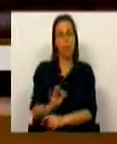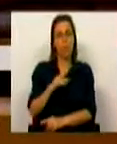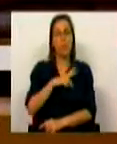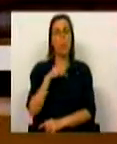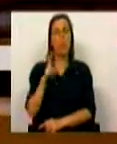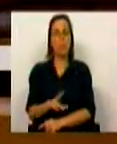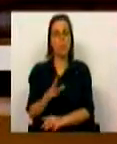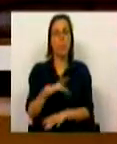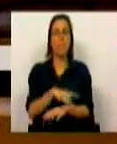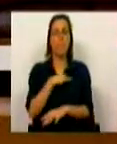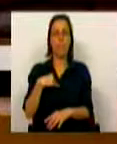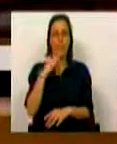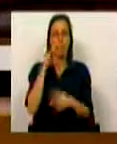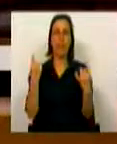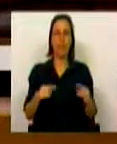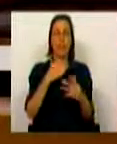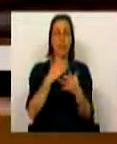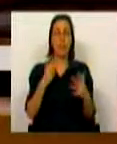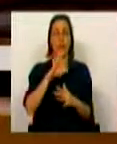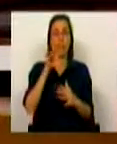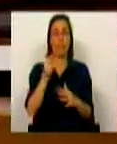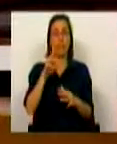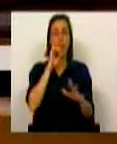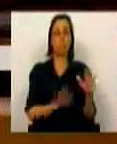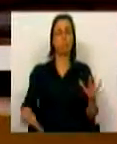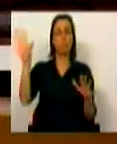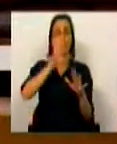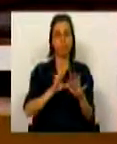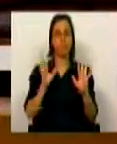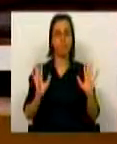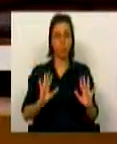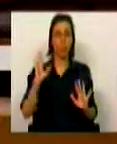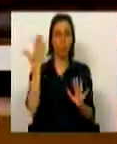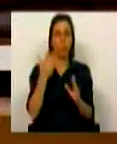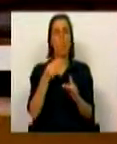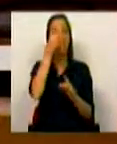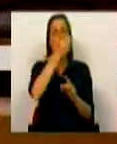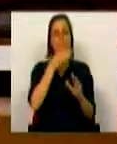portugueses terão médico de família, a maior taxa de cobertura de sempre. Entre